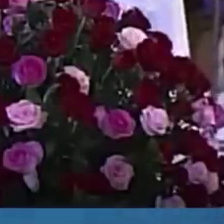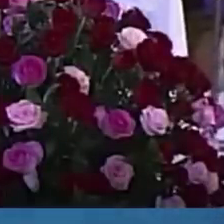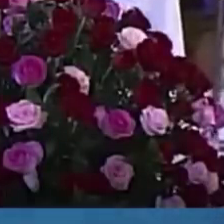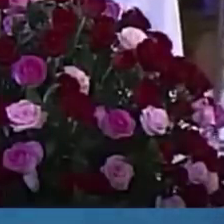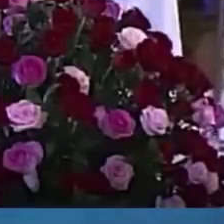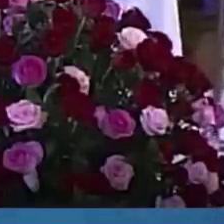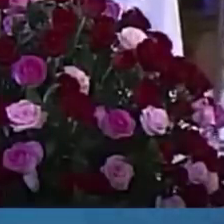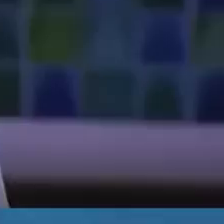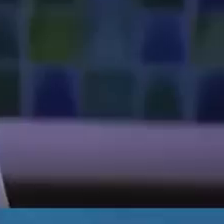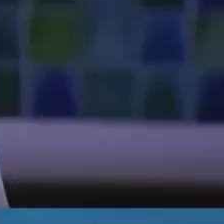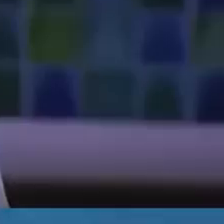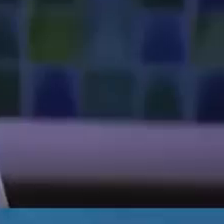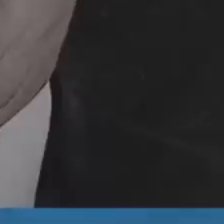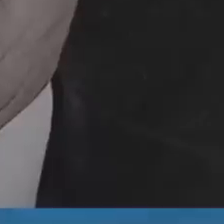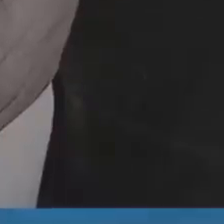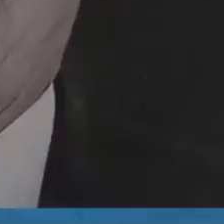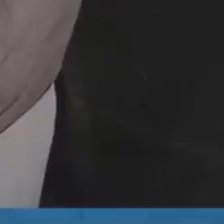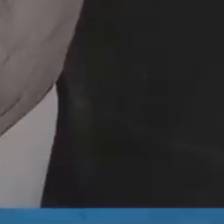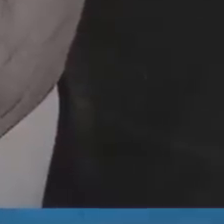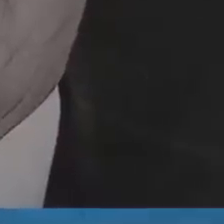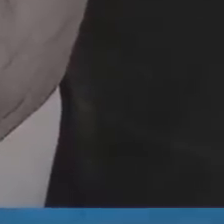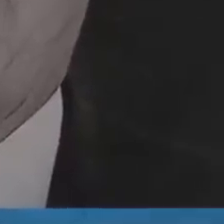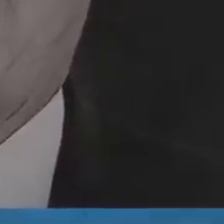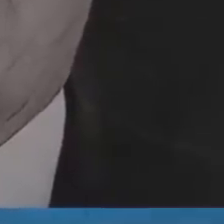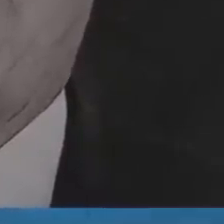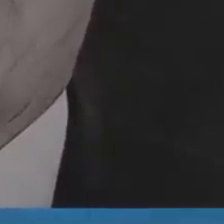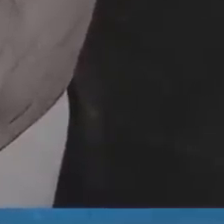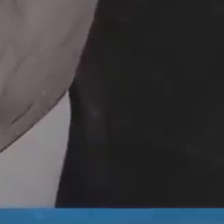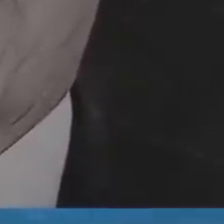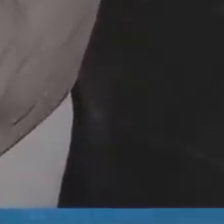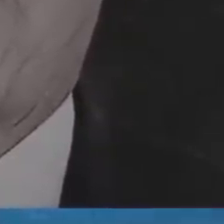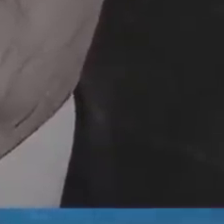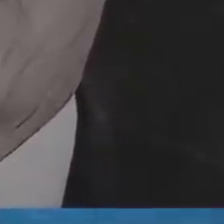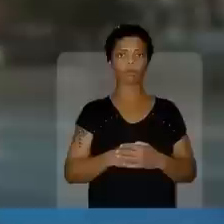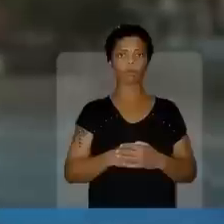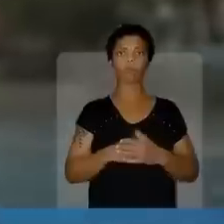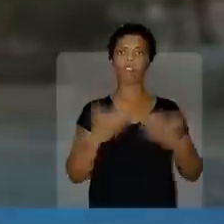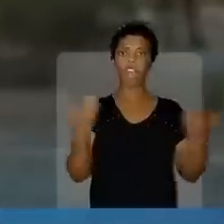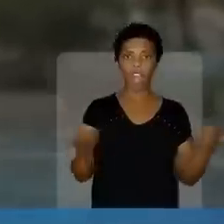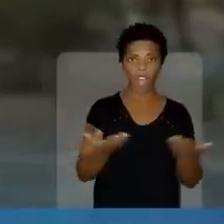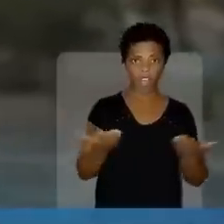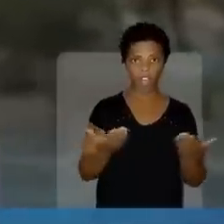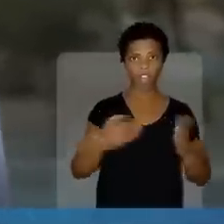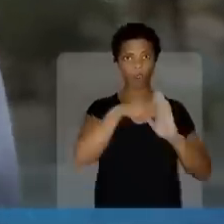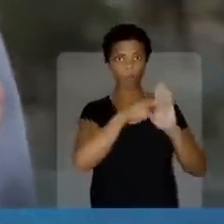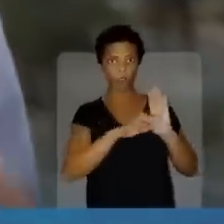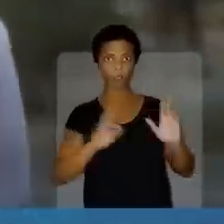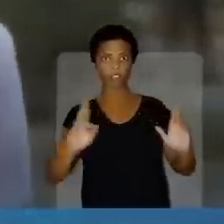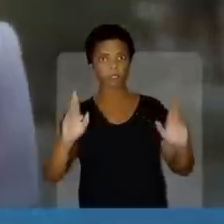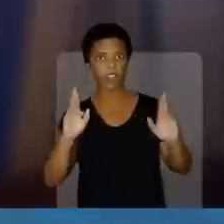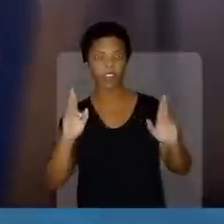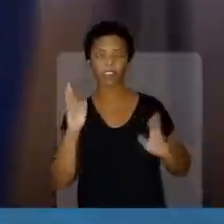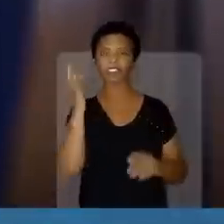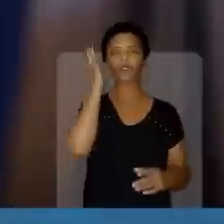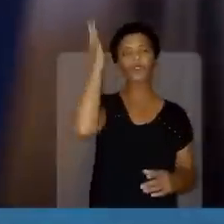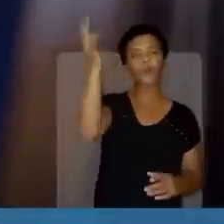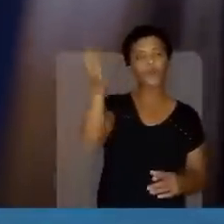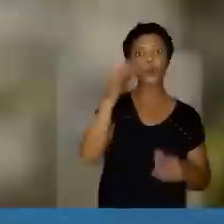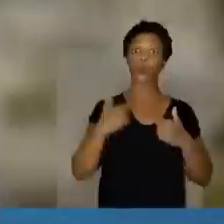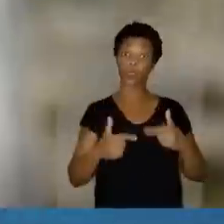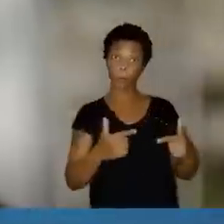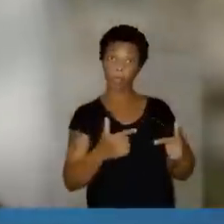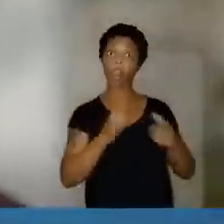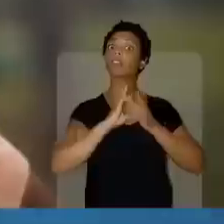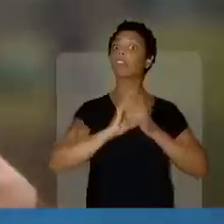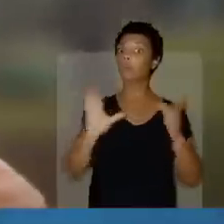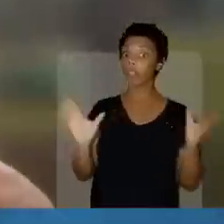armada. Chega de usar religião para fazer política. Agora é o programa da esperança. Do futuro.